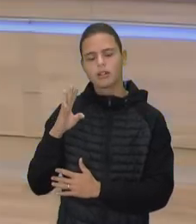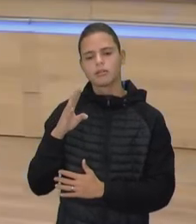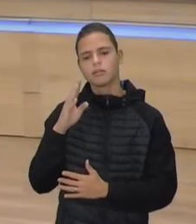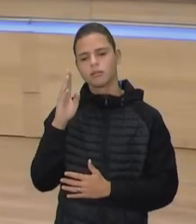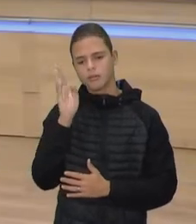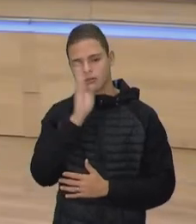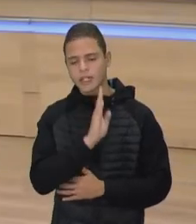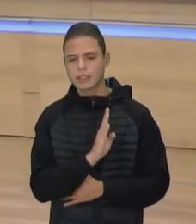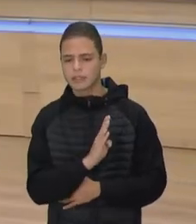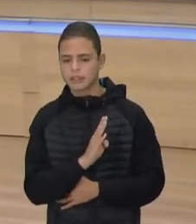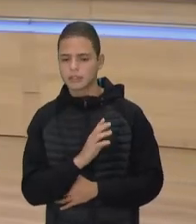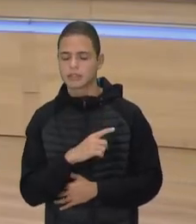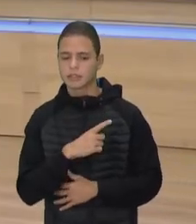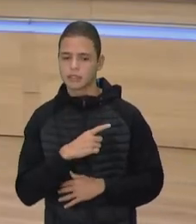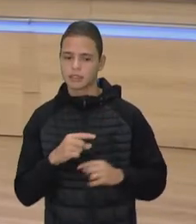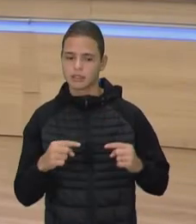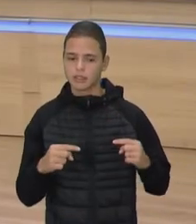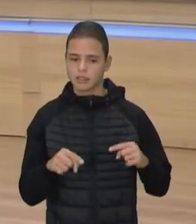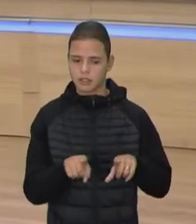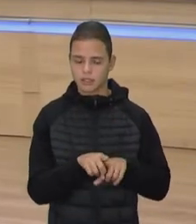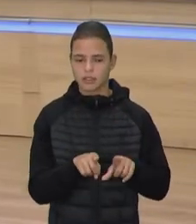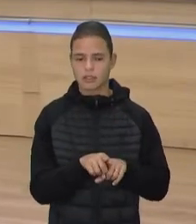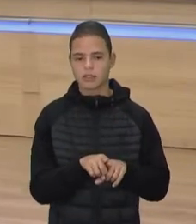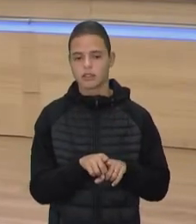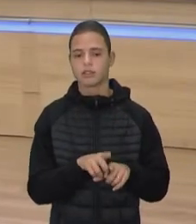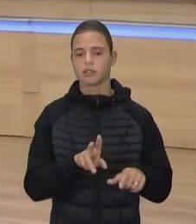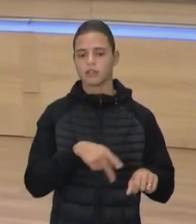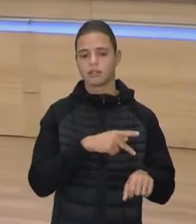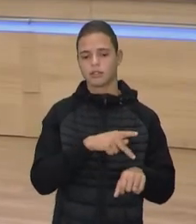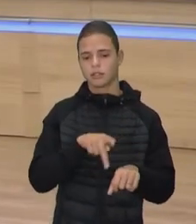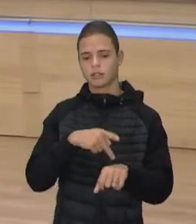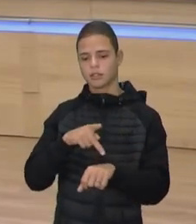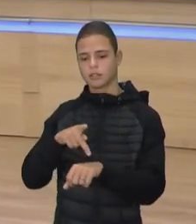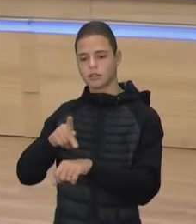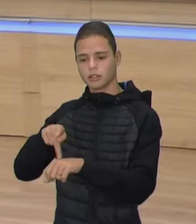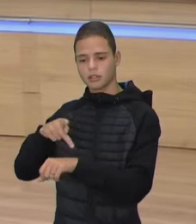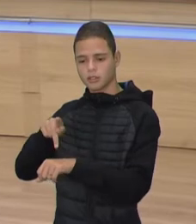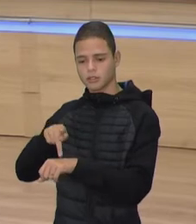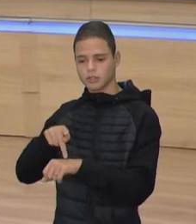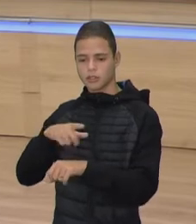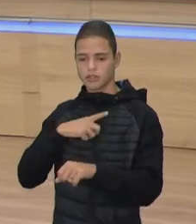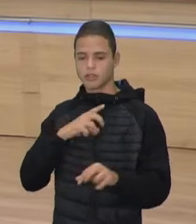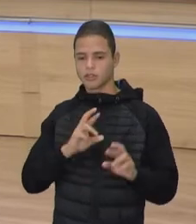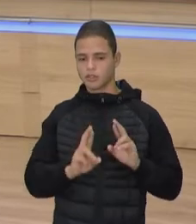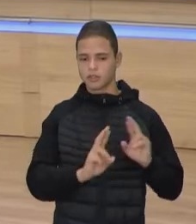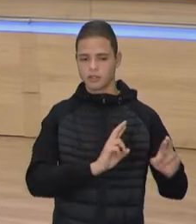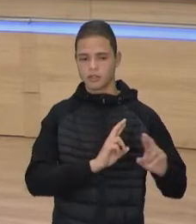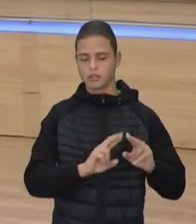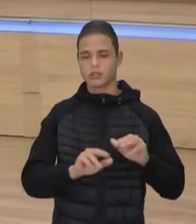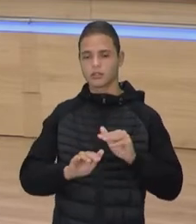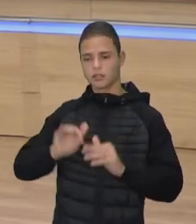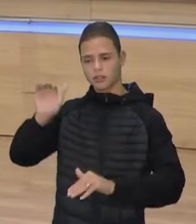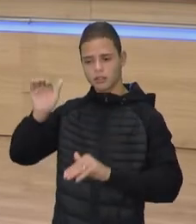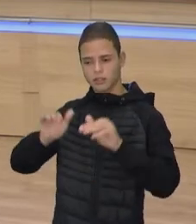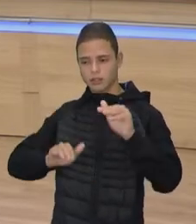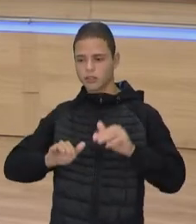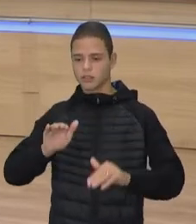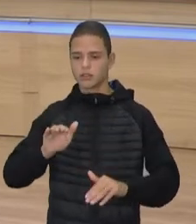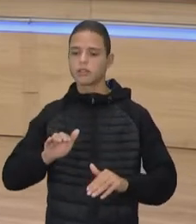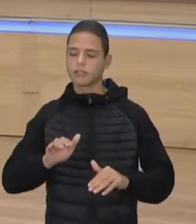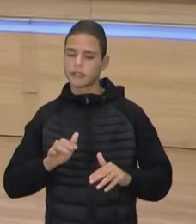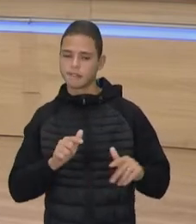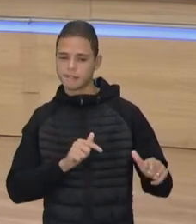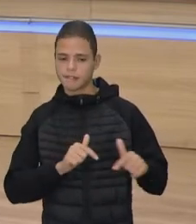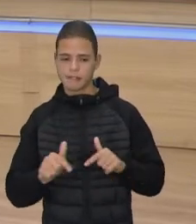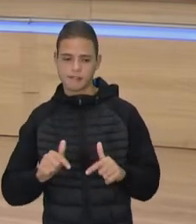também se inclui no rol desses países que têm essas relações desiguais no mundo do trabalho